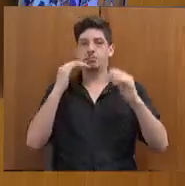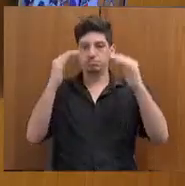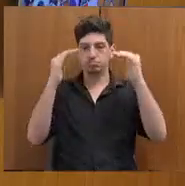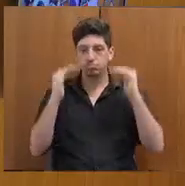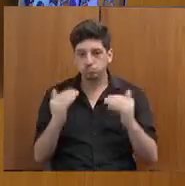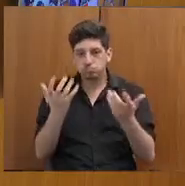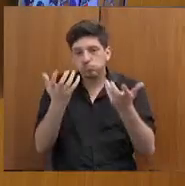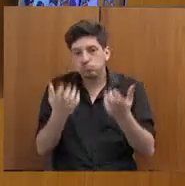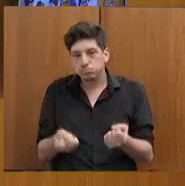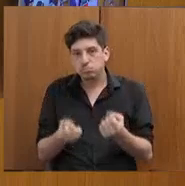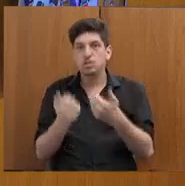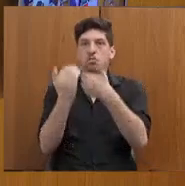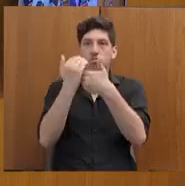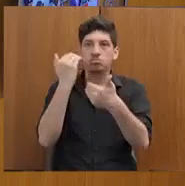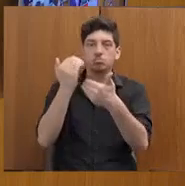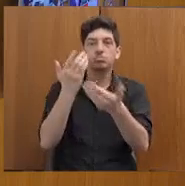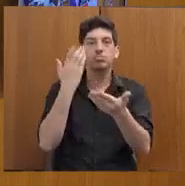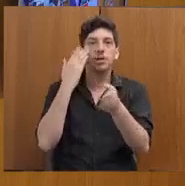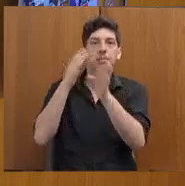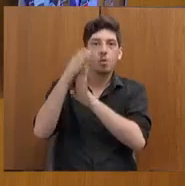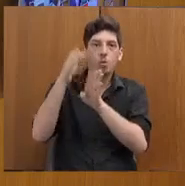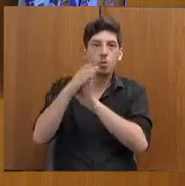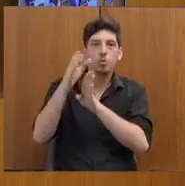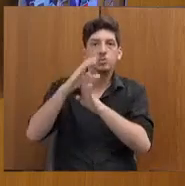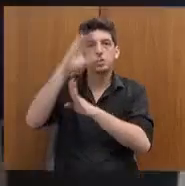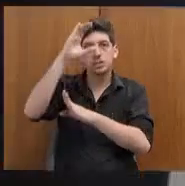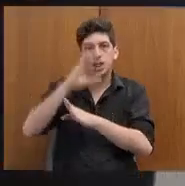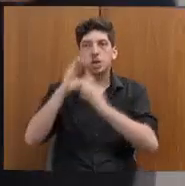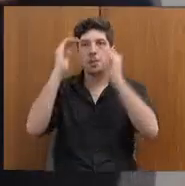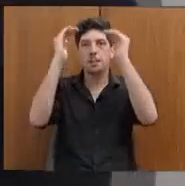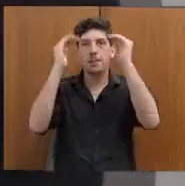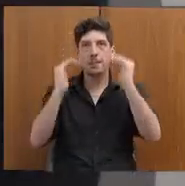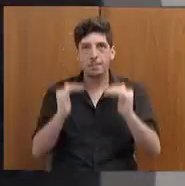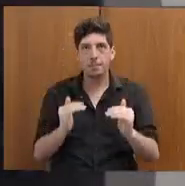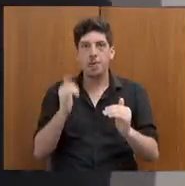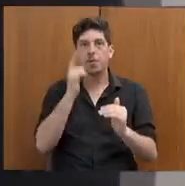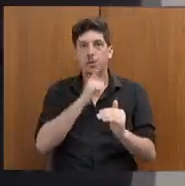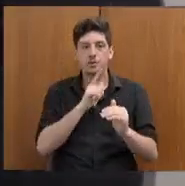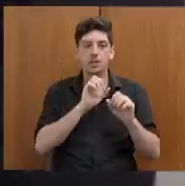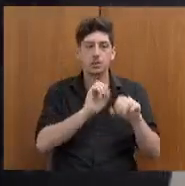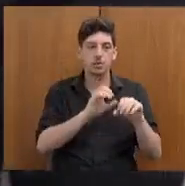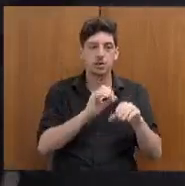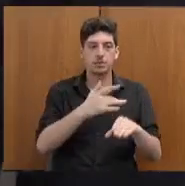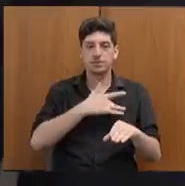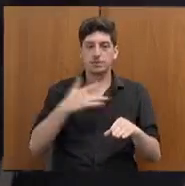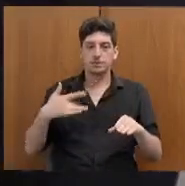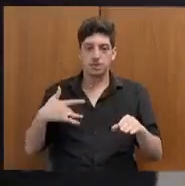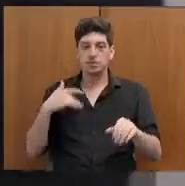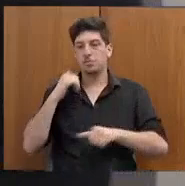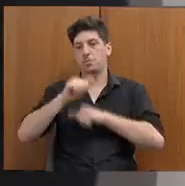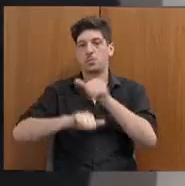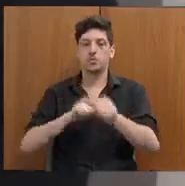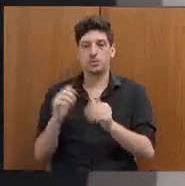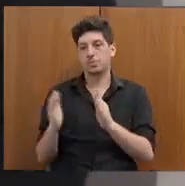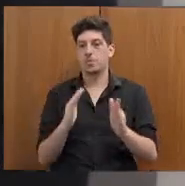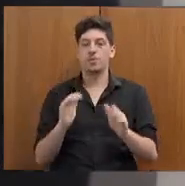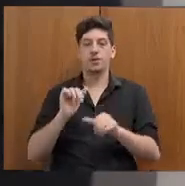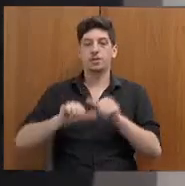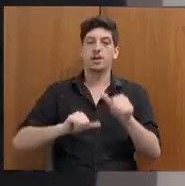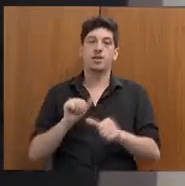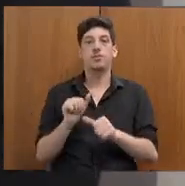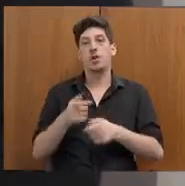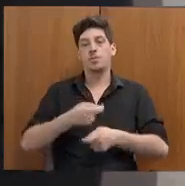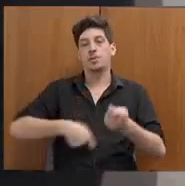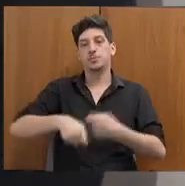de conselhos, nós conseguimos tirar a subordinação dos conselhos da educação e da saúde durante a reforma administrativa. Então, vamos ver aí